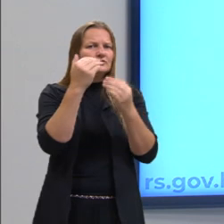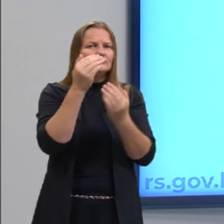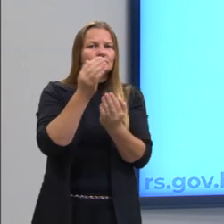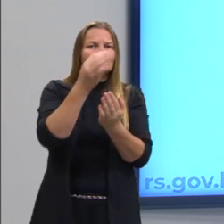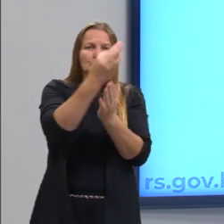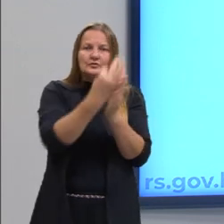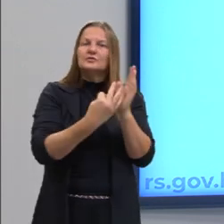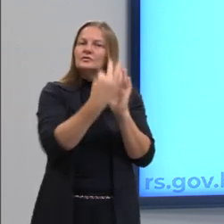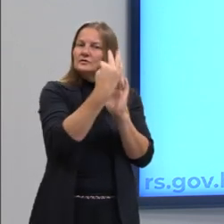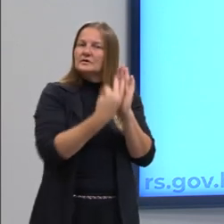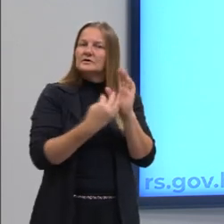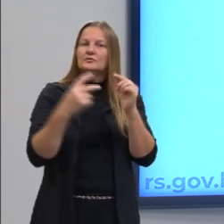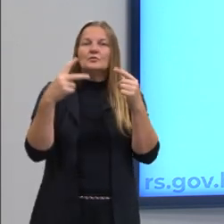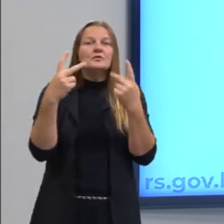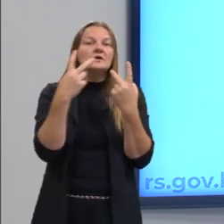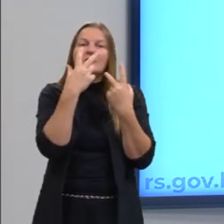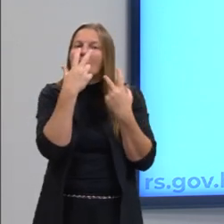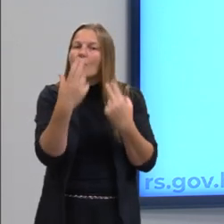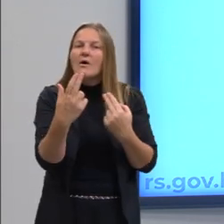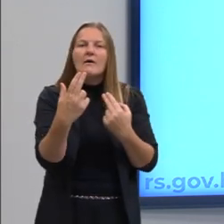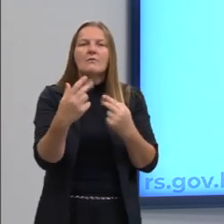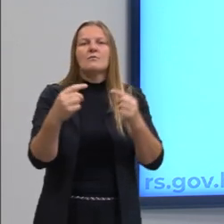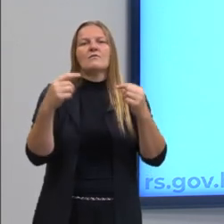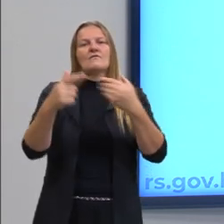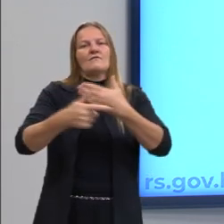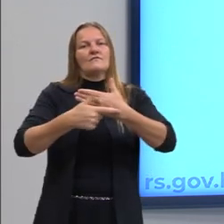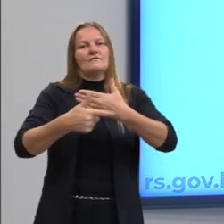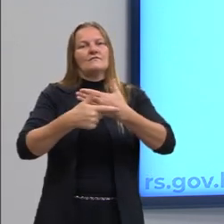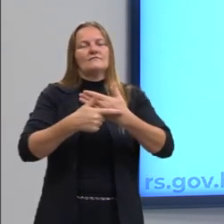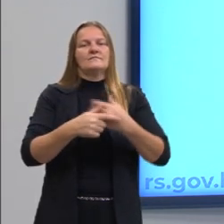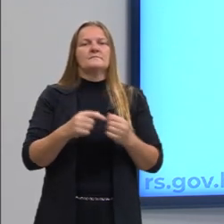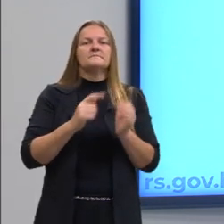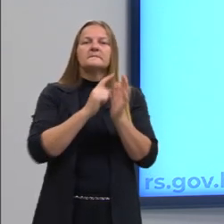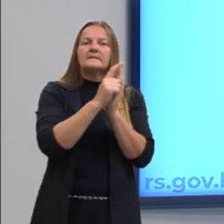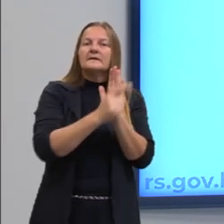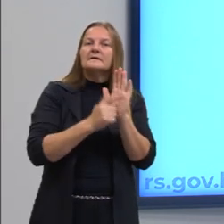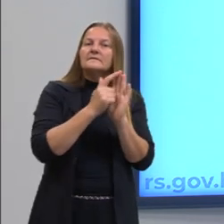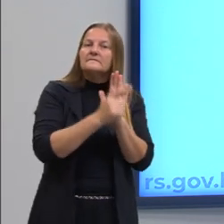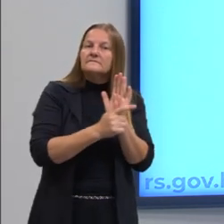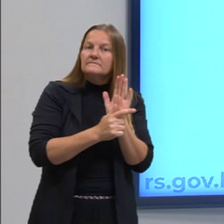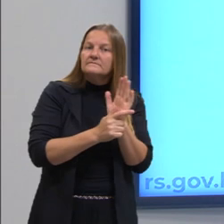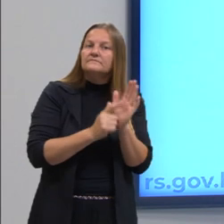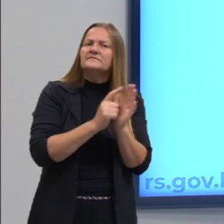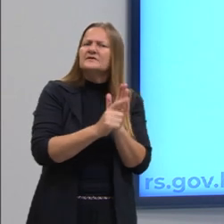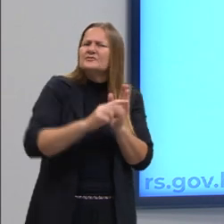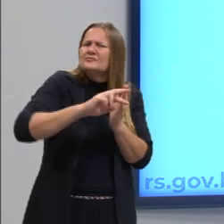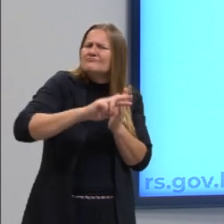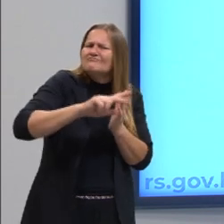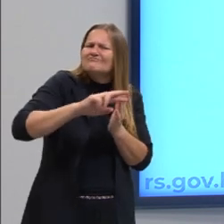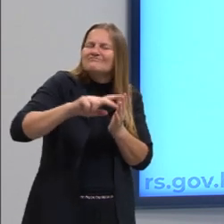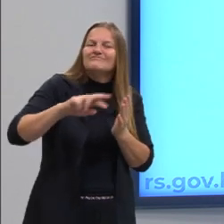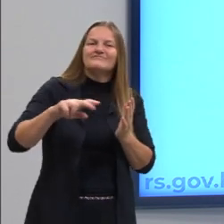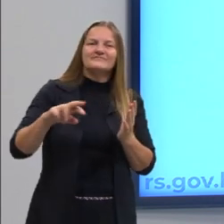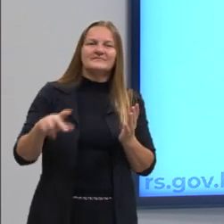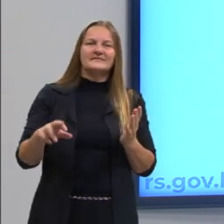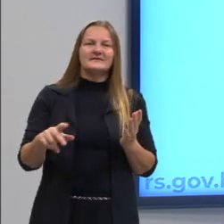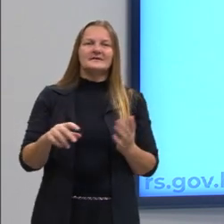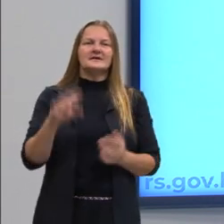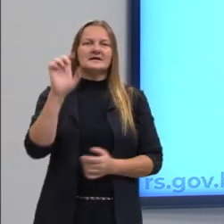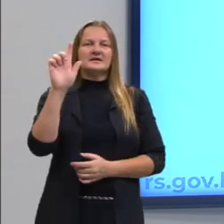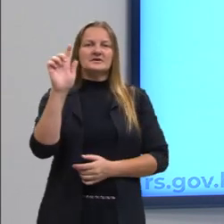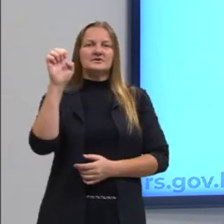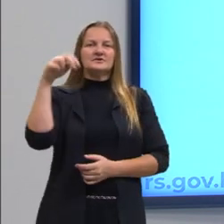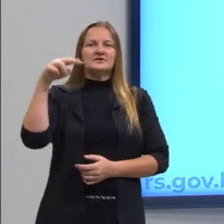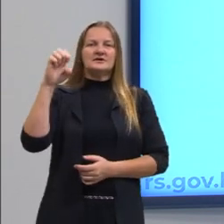textos que cumprem a mesma finalidade. Gente, os gêneros textuais são inúmeros. Nós podemos citar aqui